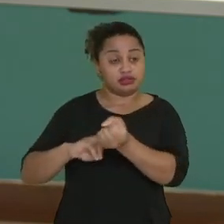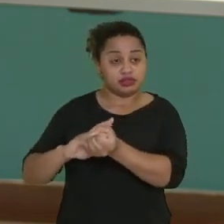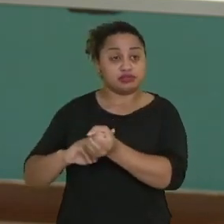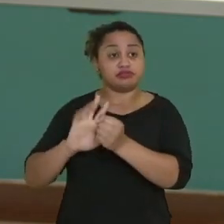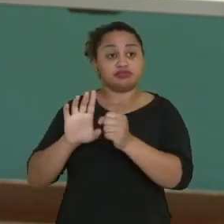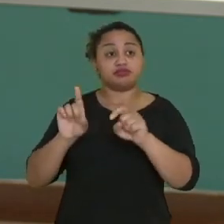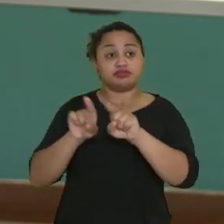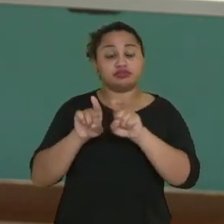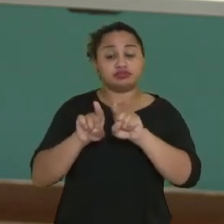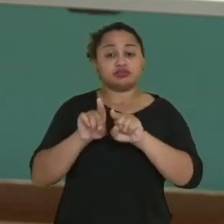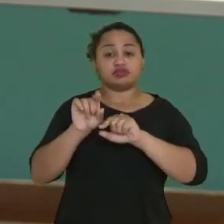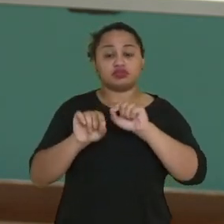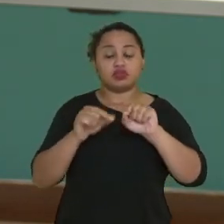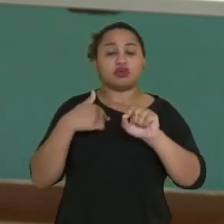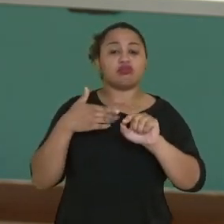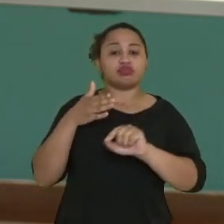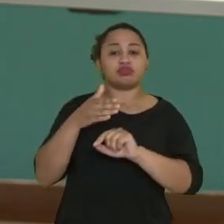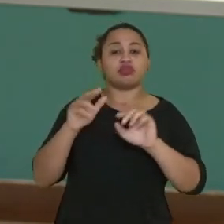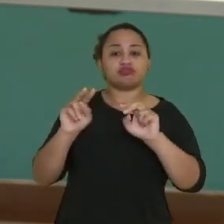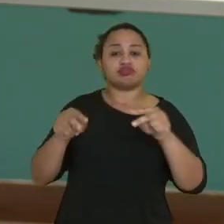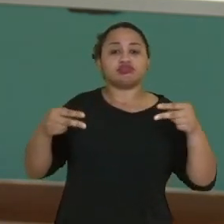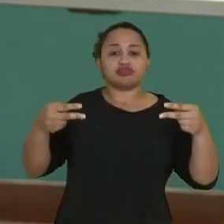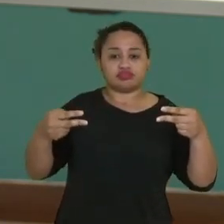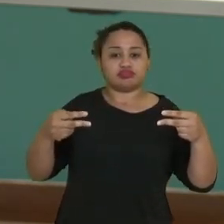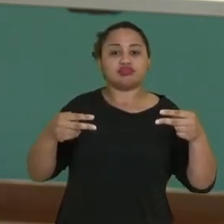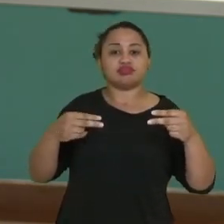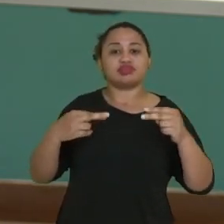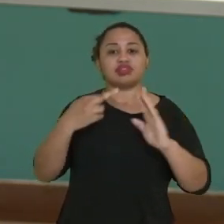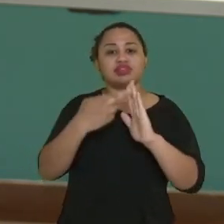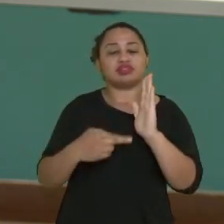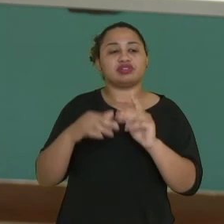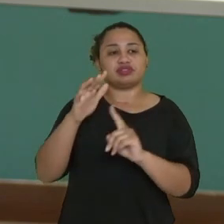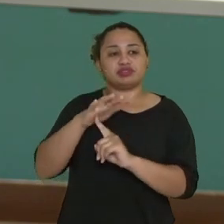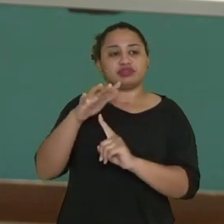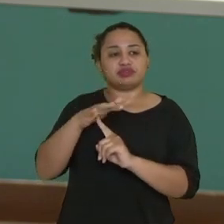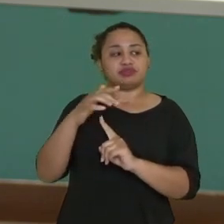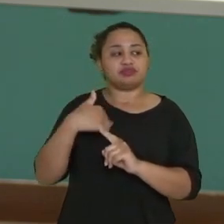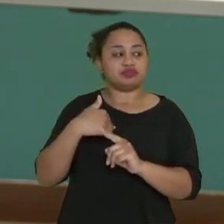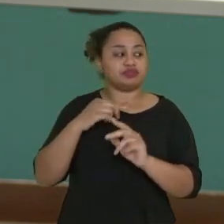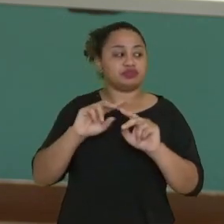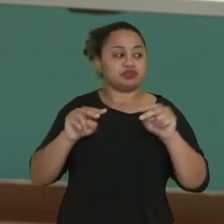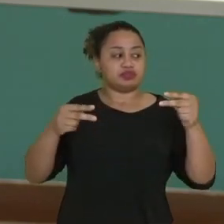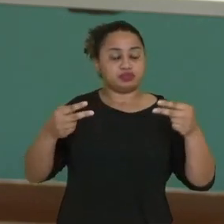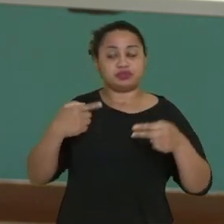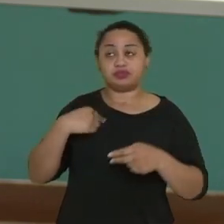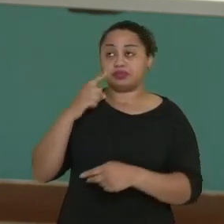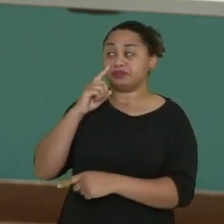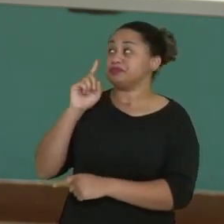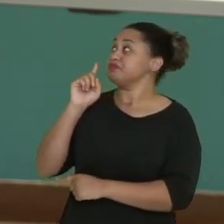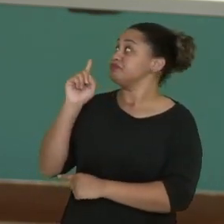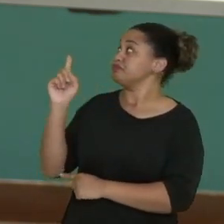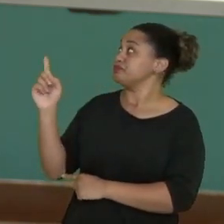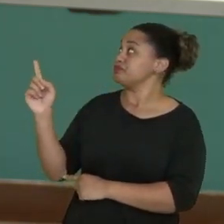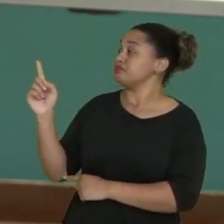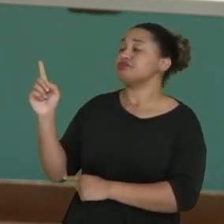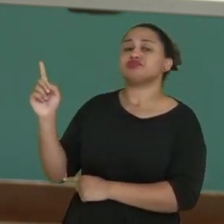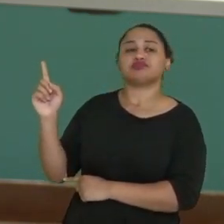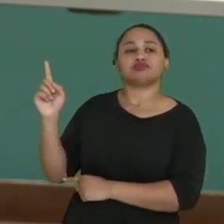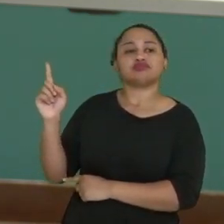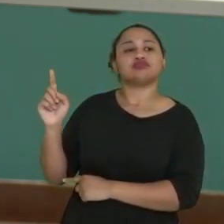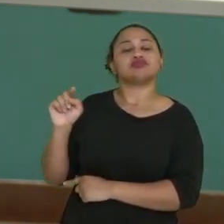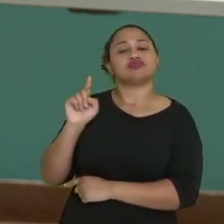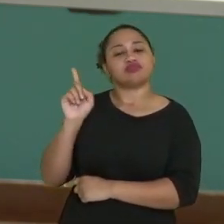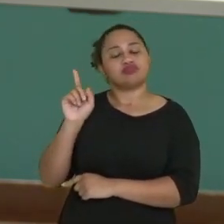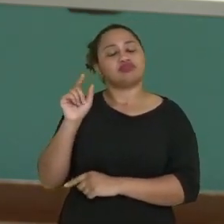acesse, então, a plataforma Redação Paraná, né? Redação.br.gov.br e assim